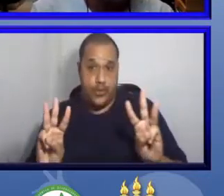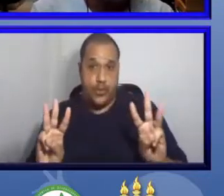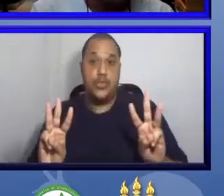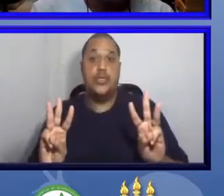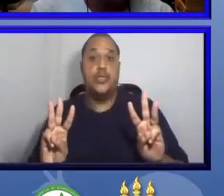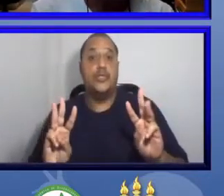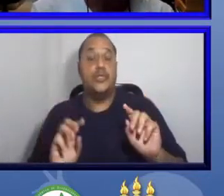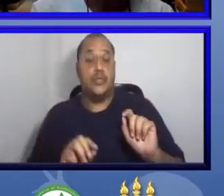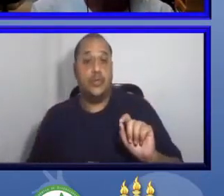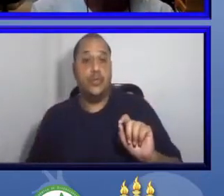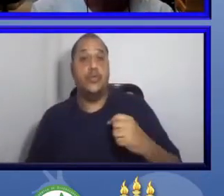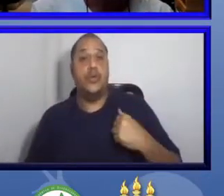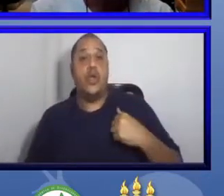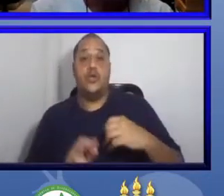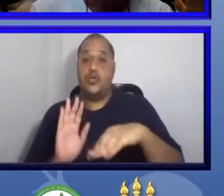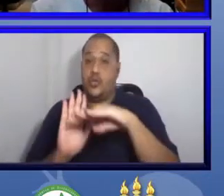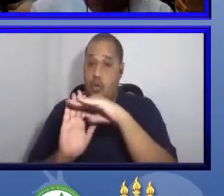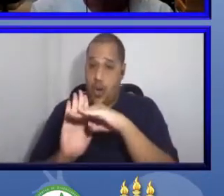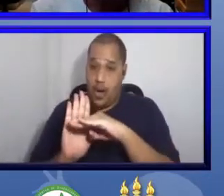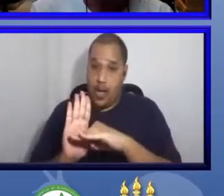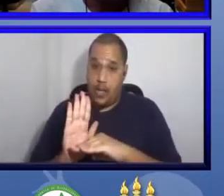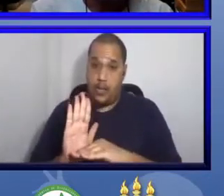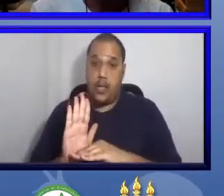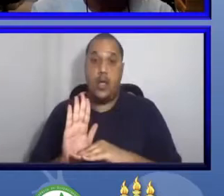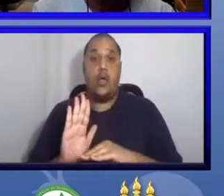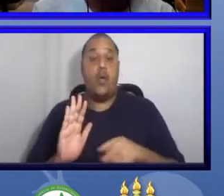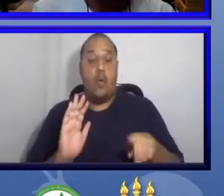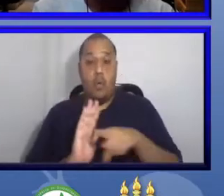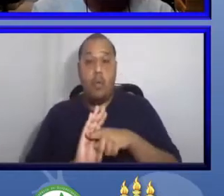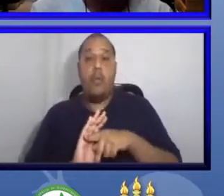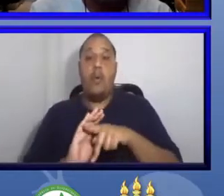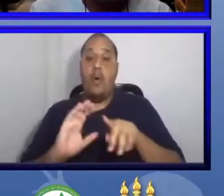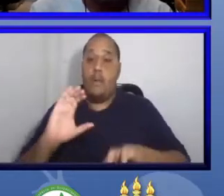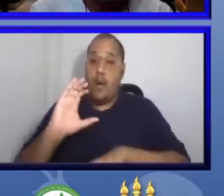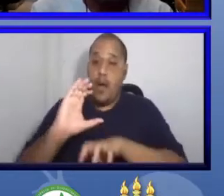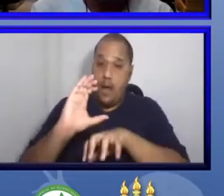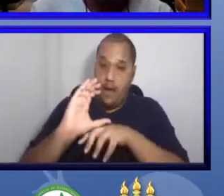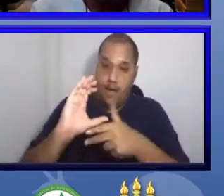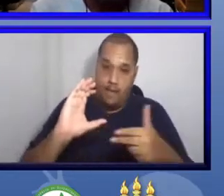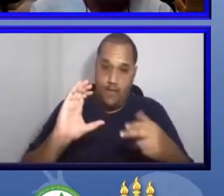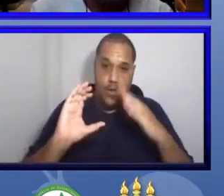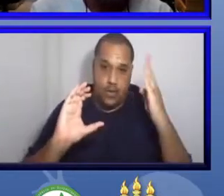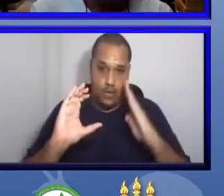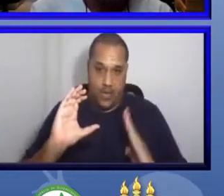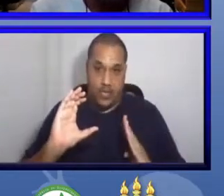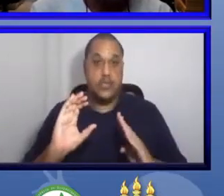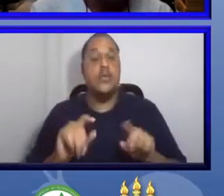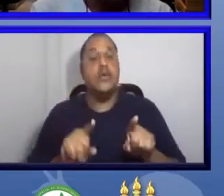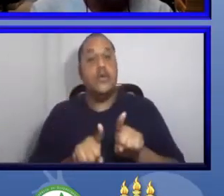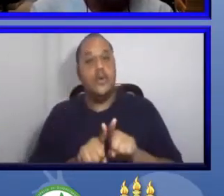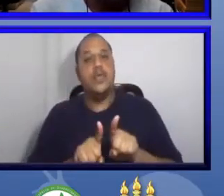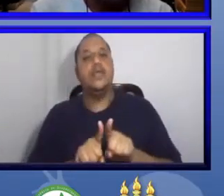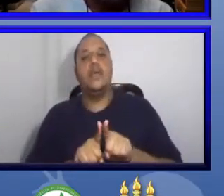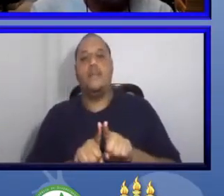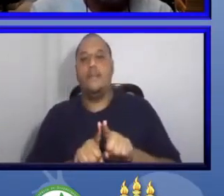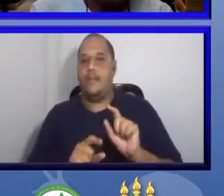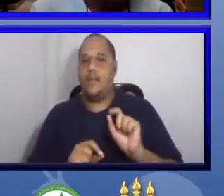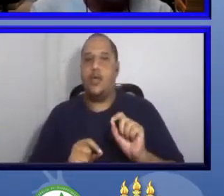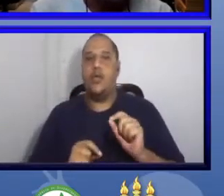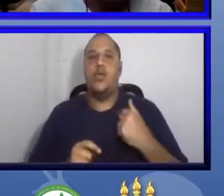enviados também, divulgados nas universidades brasileiras. Foram submetidas